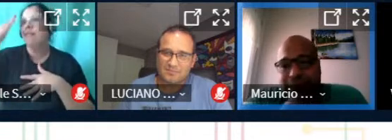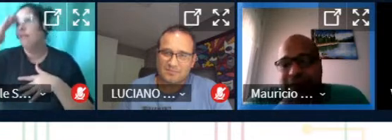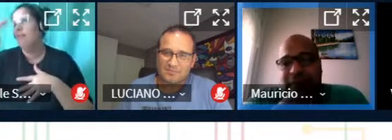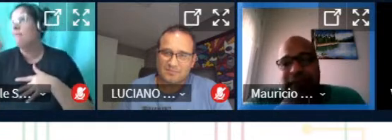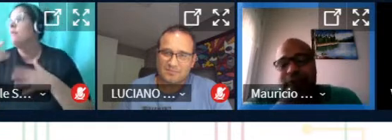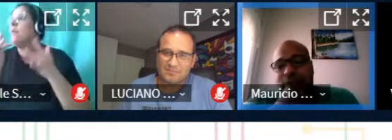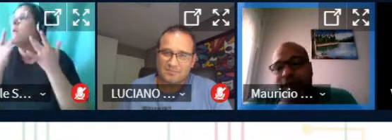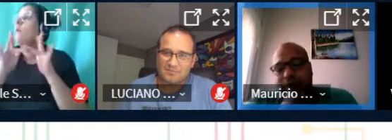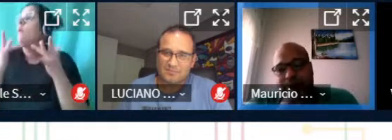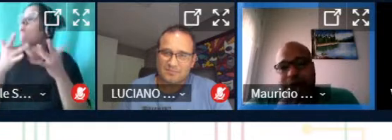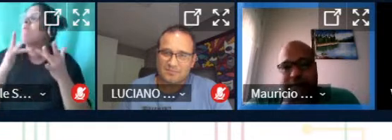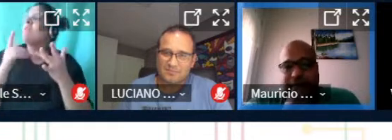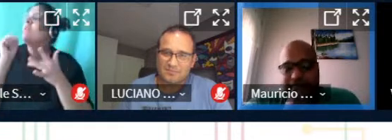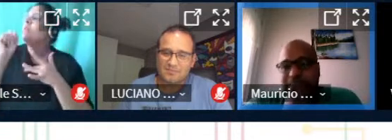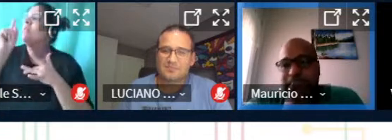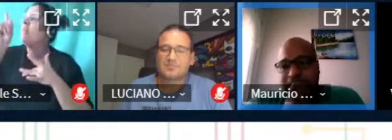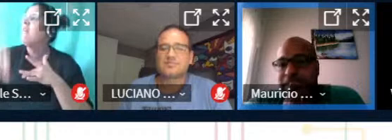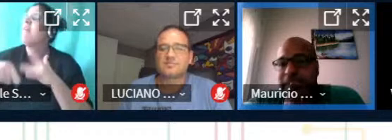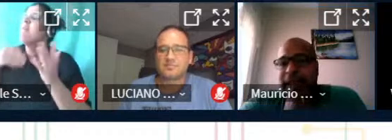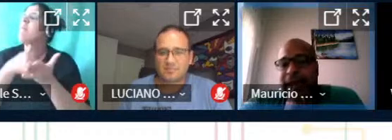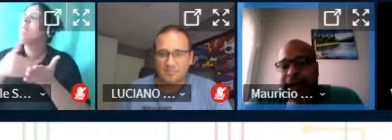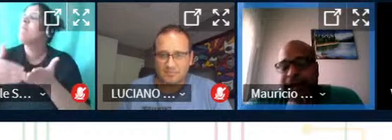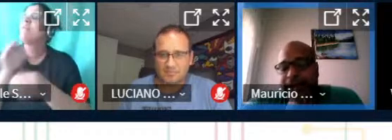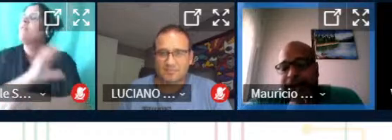mínima ideia do que se trata no início do curso né?